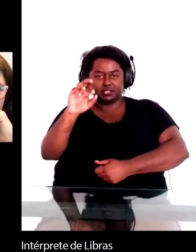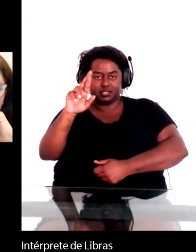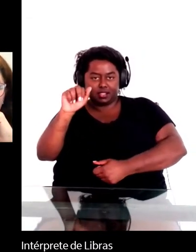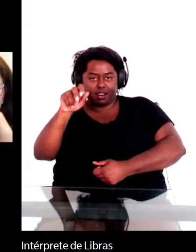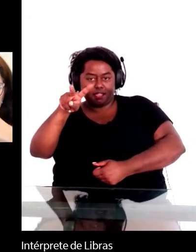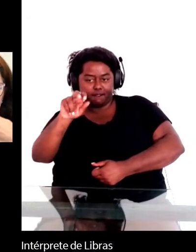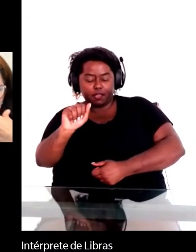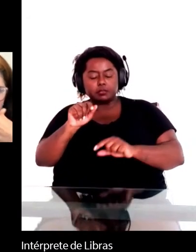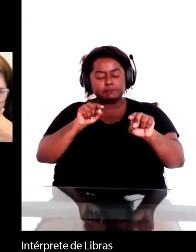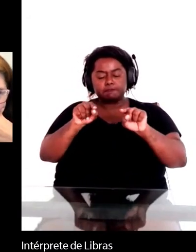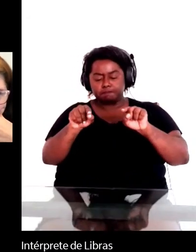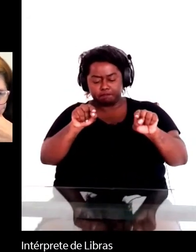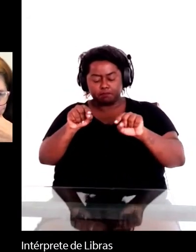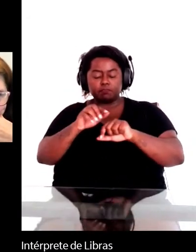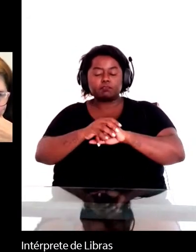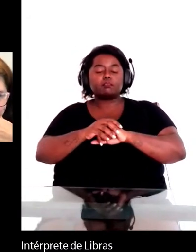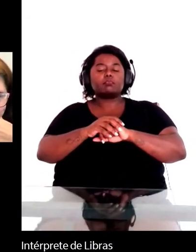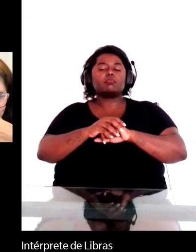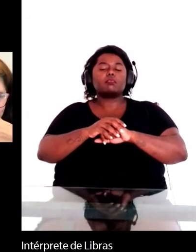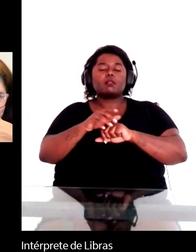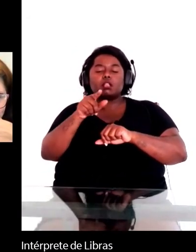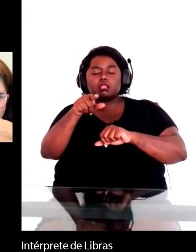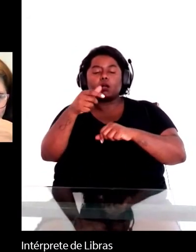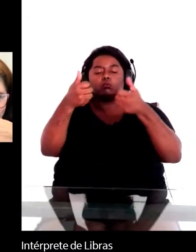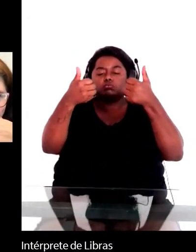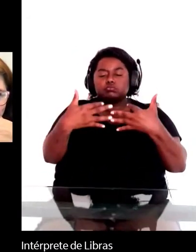é uma questão mais...